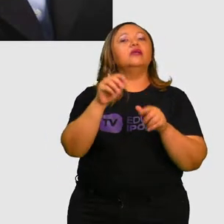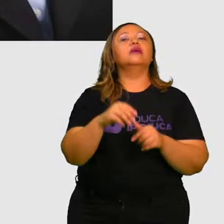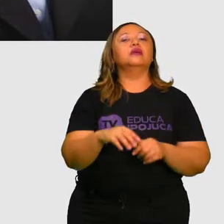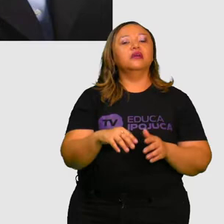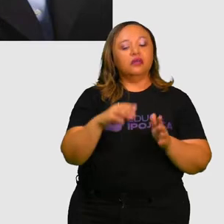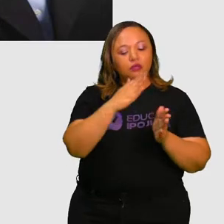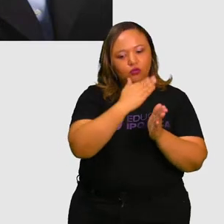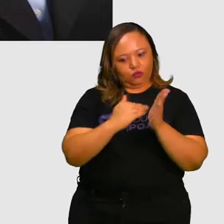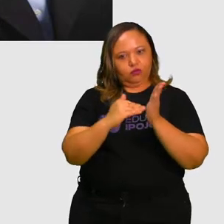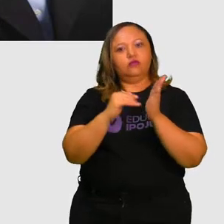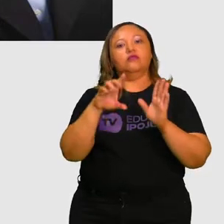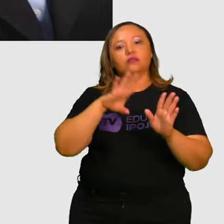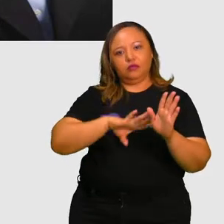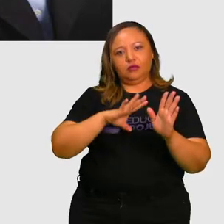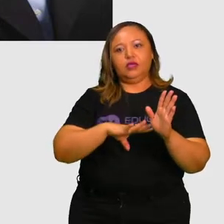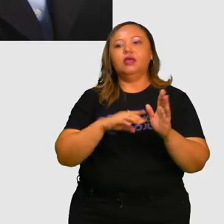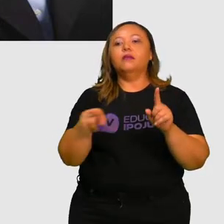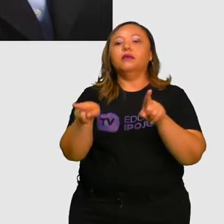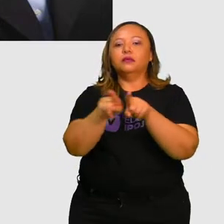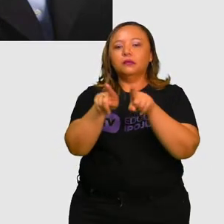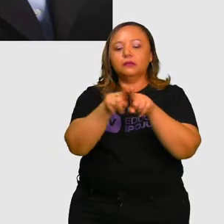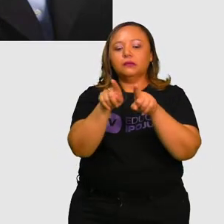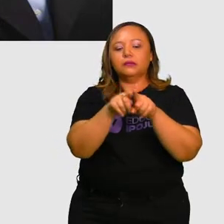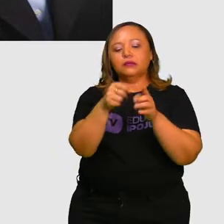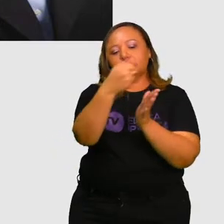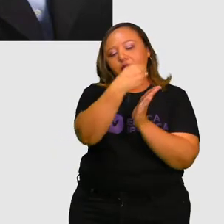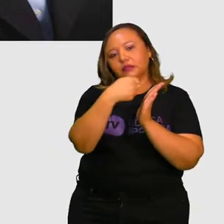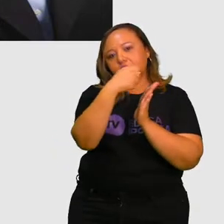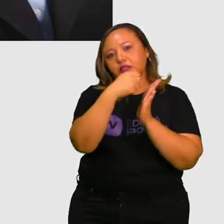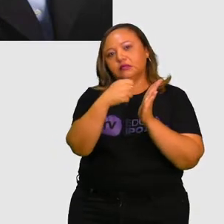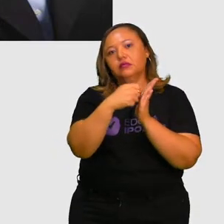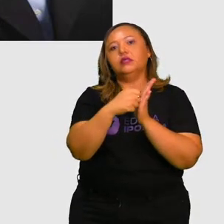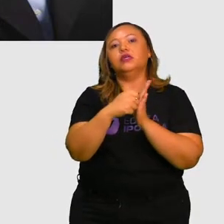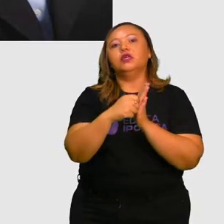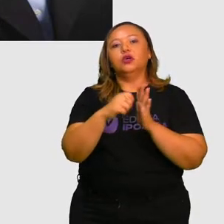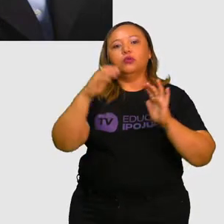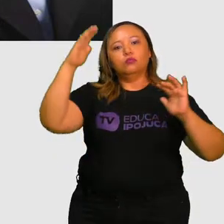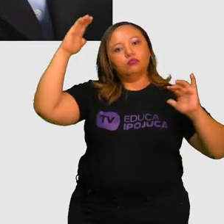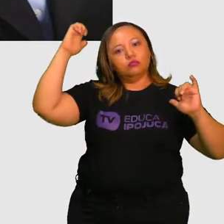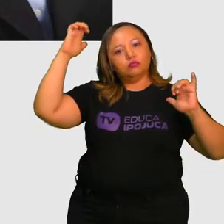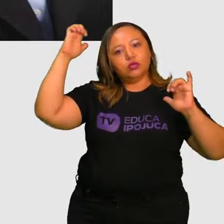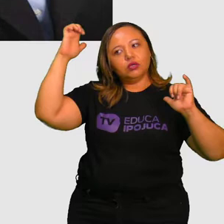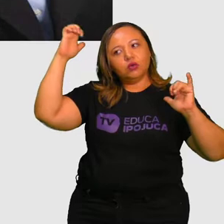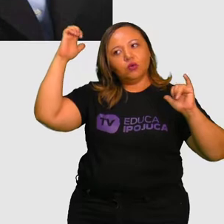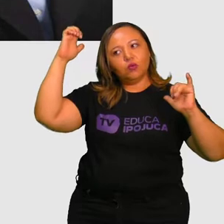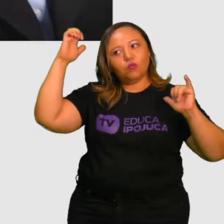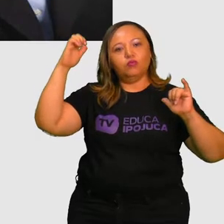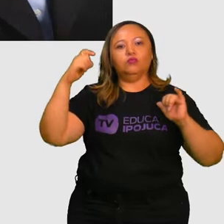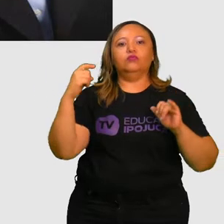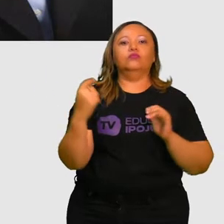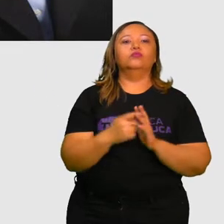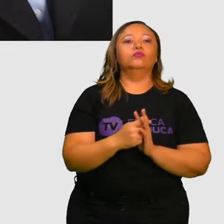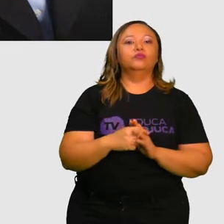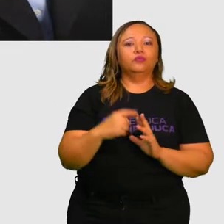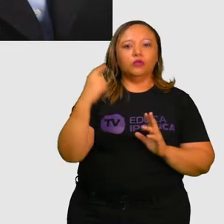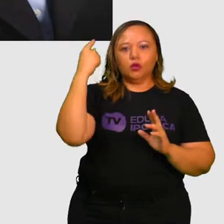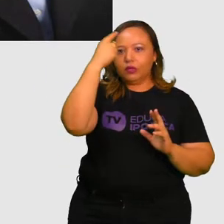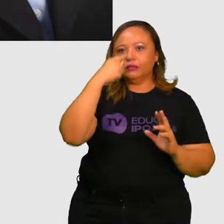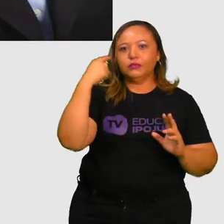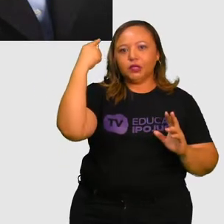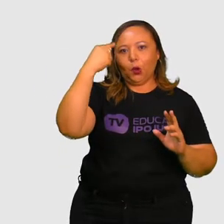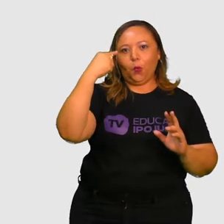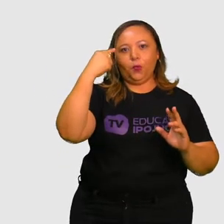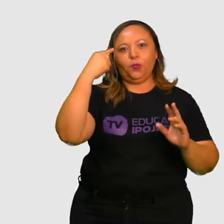Isso está lá no site da Psicanálise Clínica. Quase não sai. Psicanálise